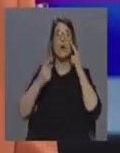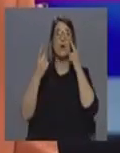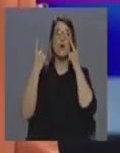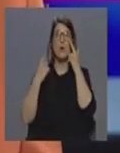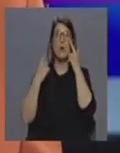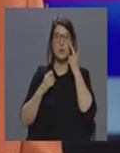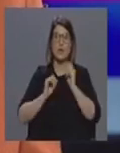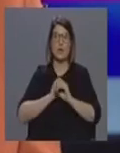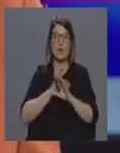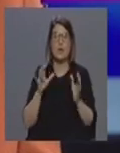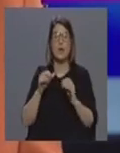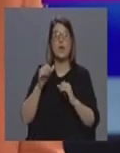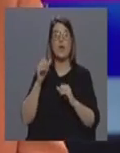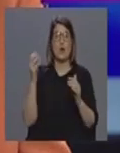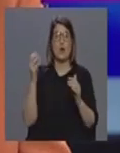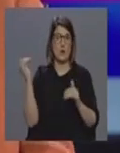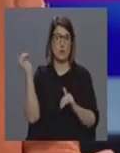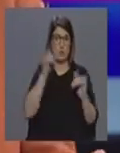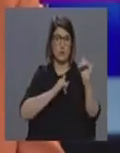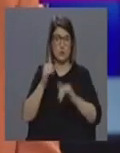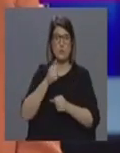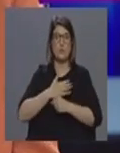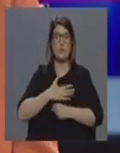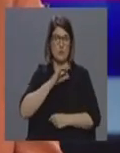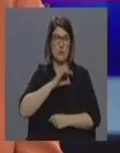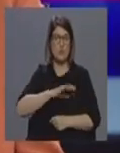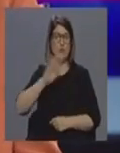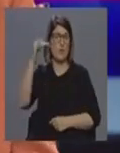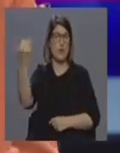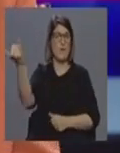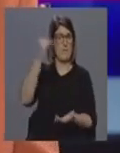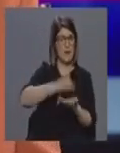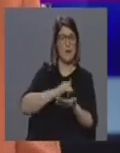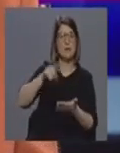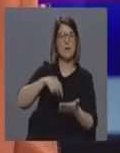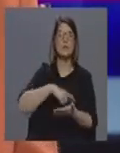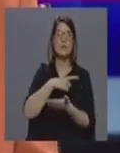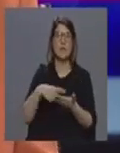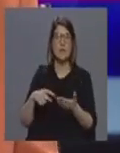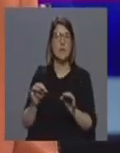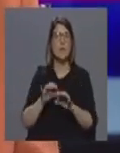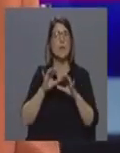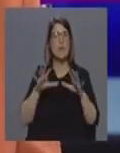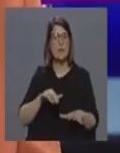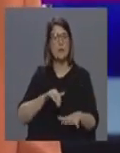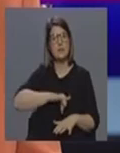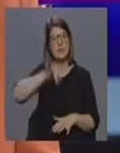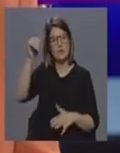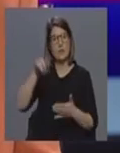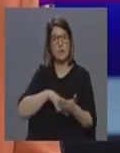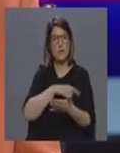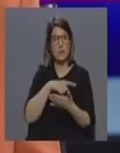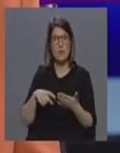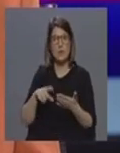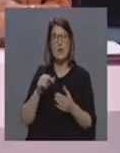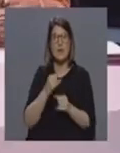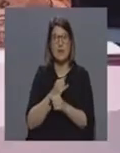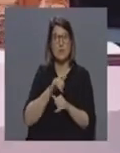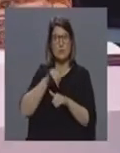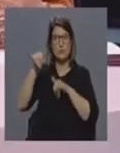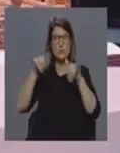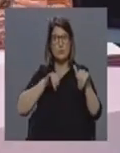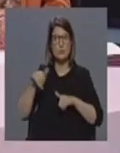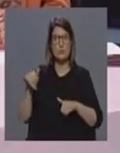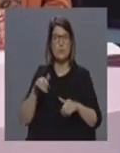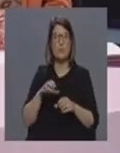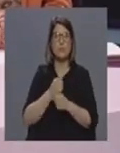foram canceladas todas as deslocações dos profissionais de fora para virem cá como também estão canceladas as saídas nomeadamente até em Terilhas portanto as deslocações